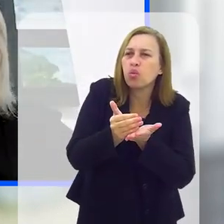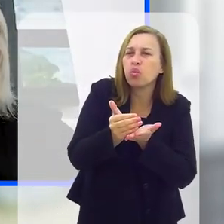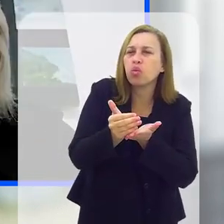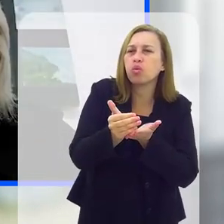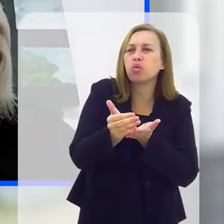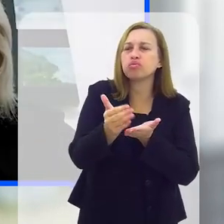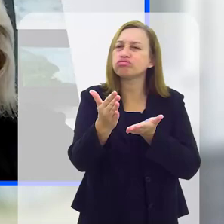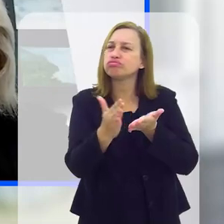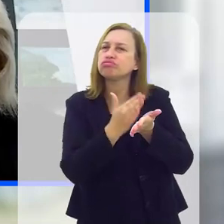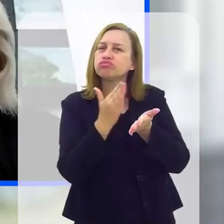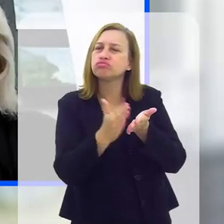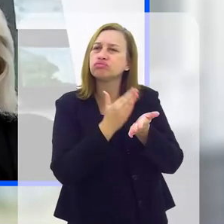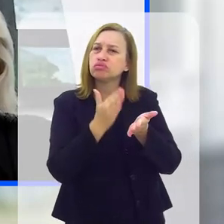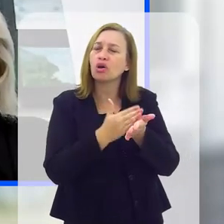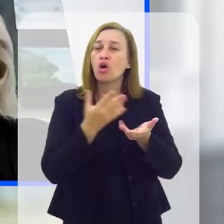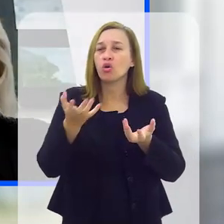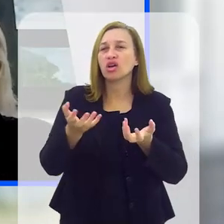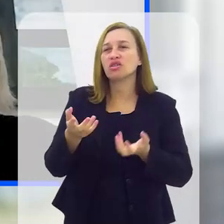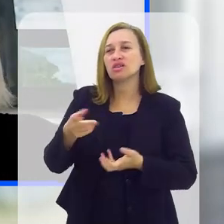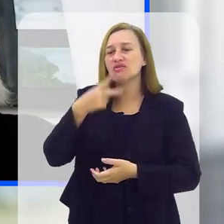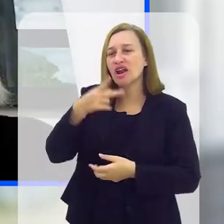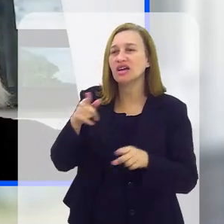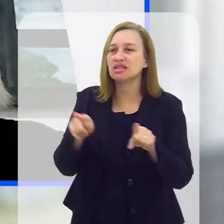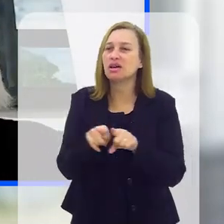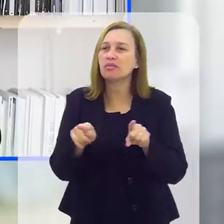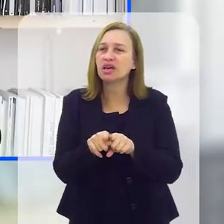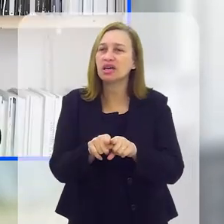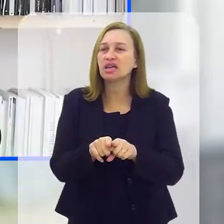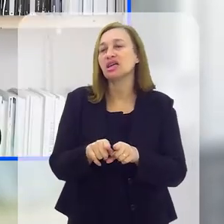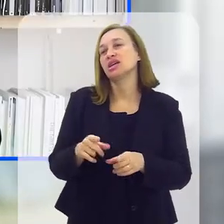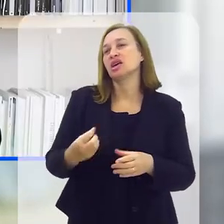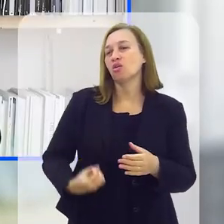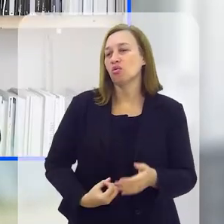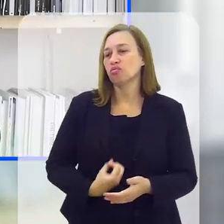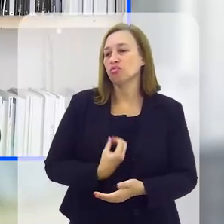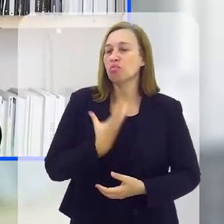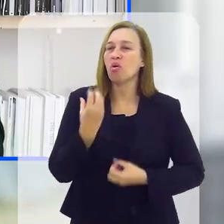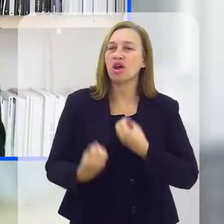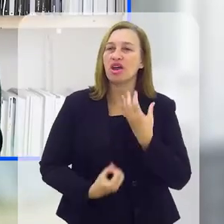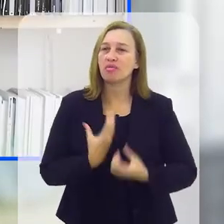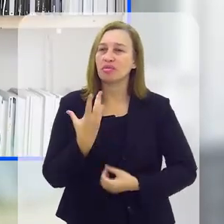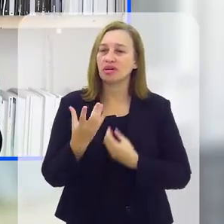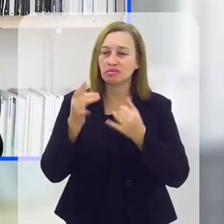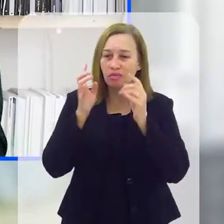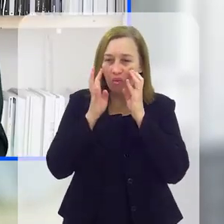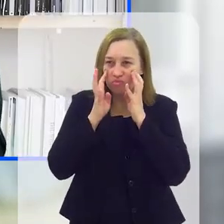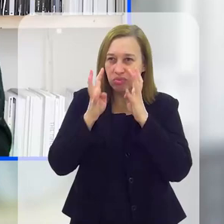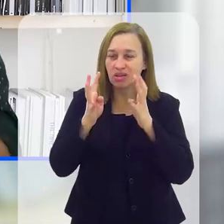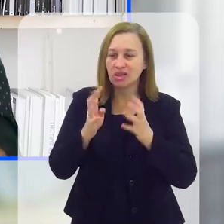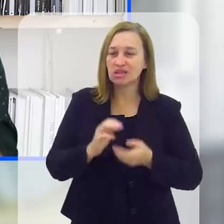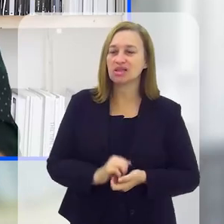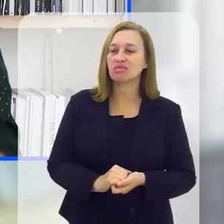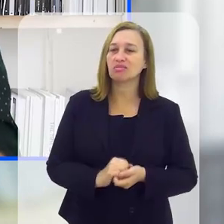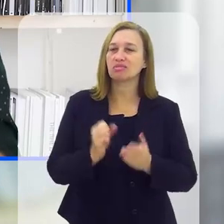desse livro? Enfim, e eu queria que você dissesse também se algum poema desse ele chamou mais atenção.